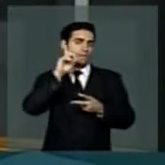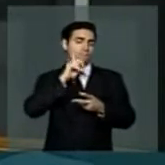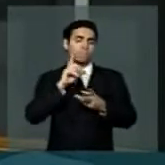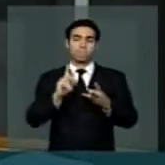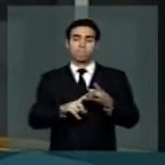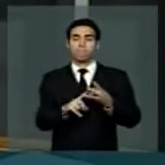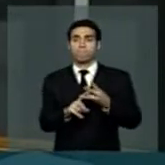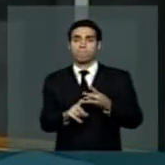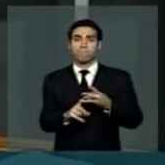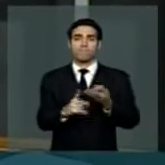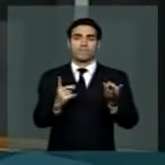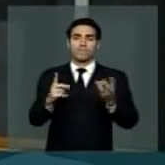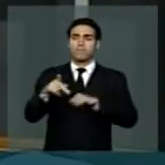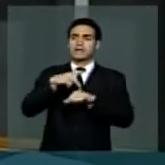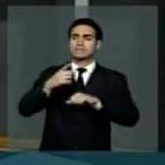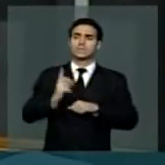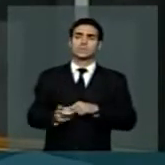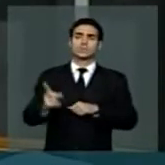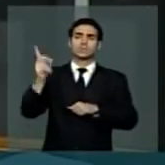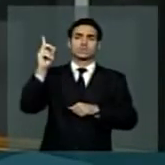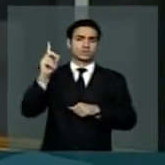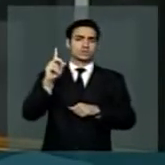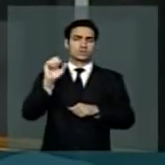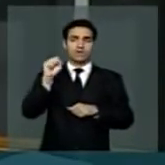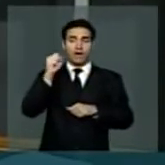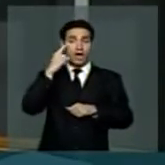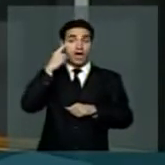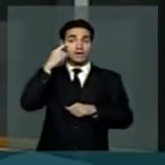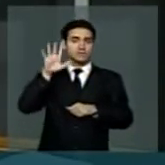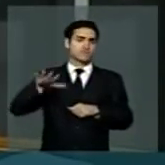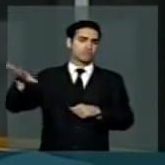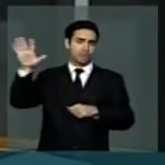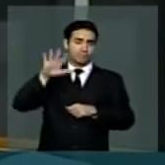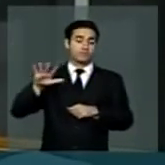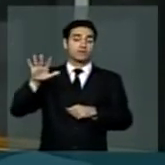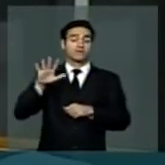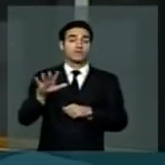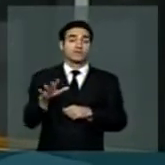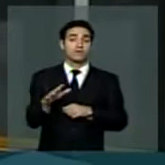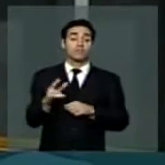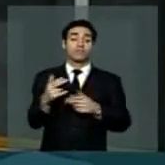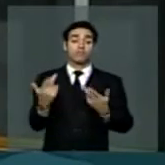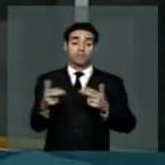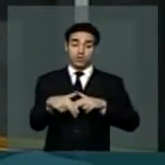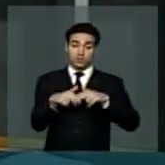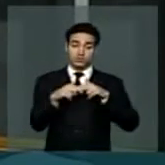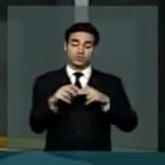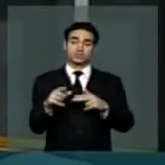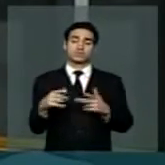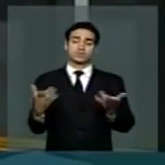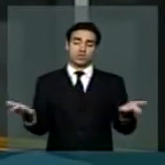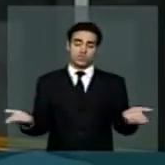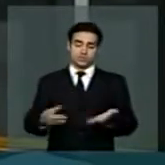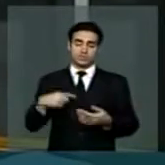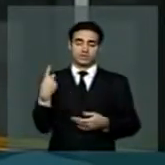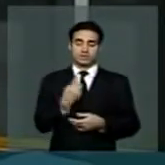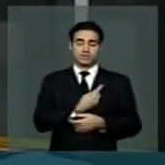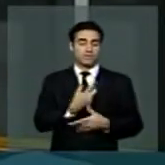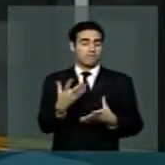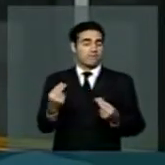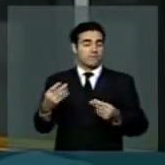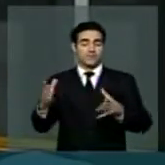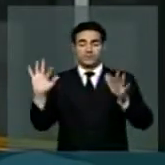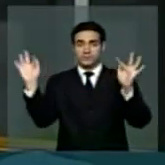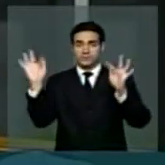nos longínquos países, do cone asiático e assim por diante. Da razão de que hoje nós estamos extremamente